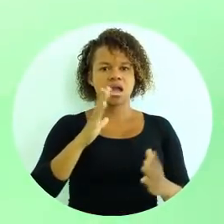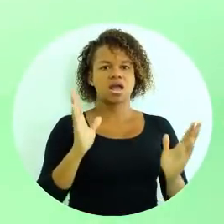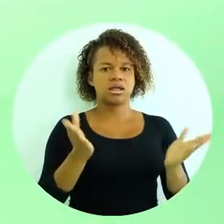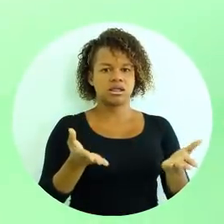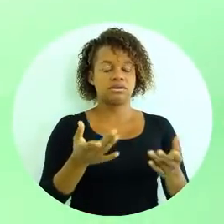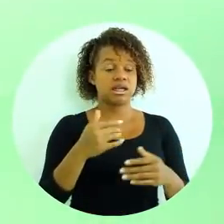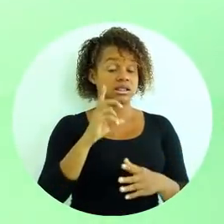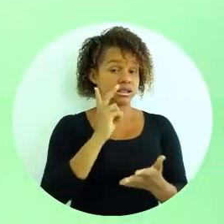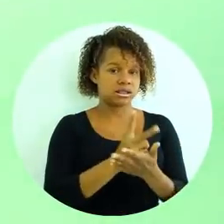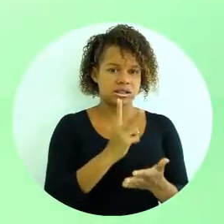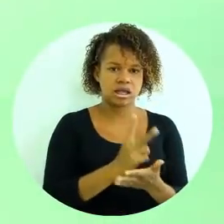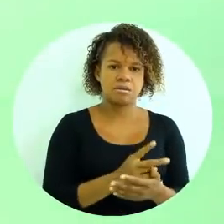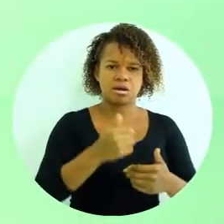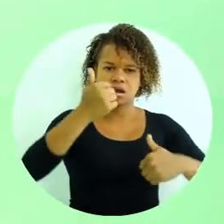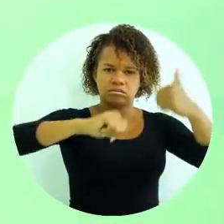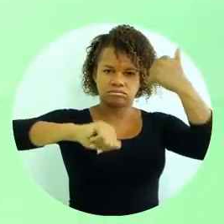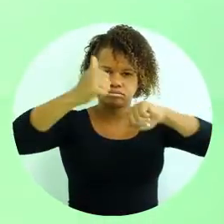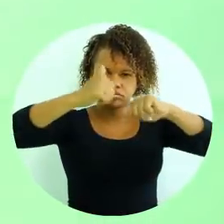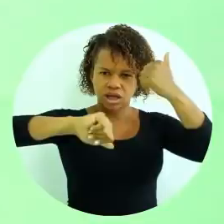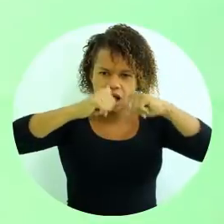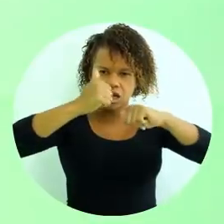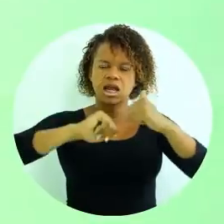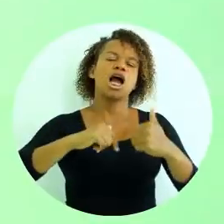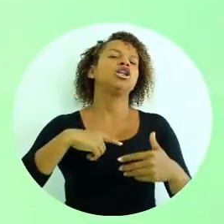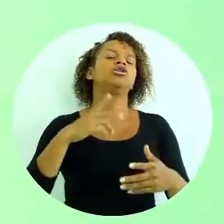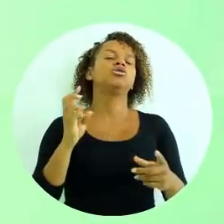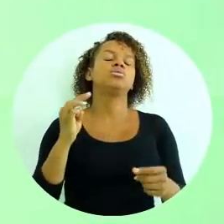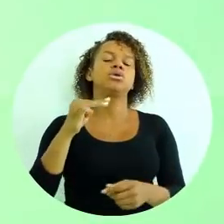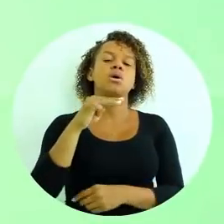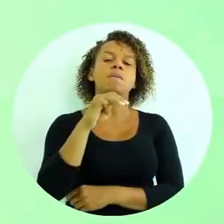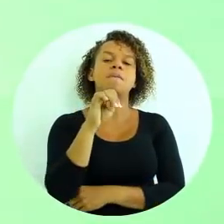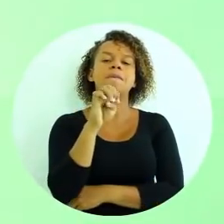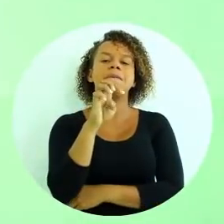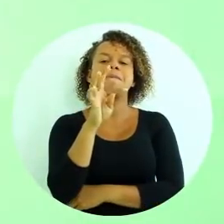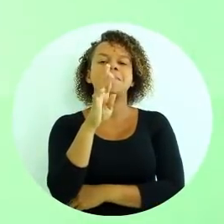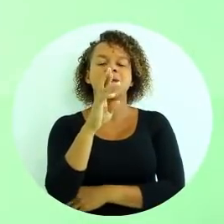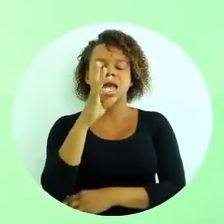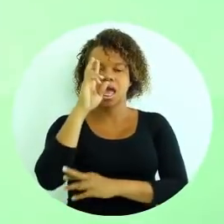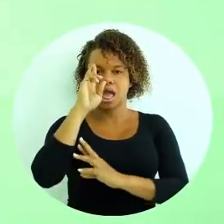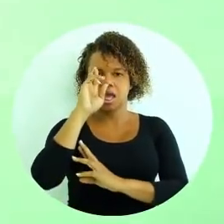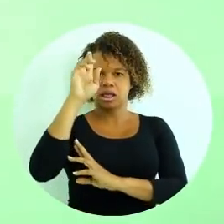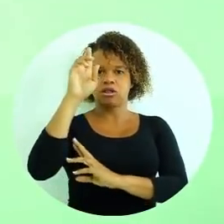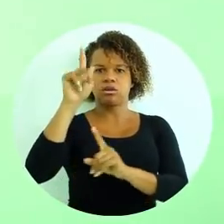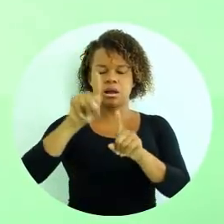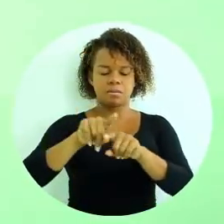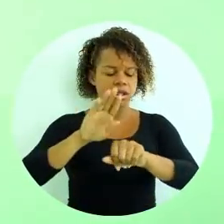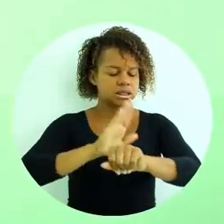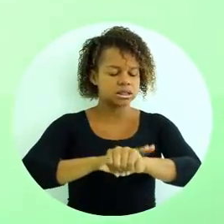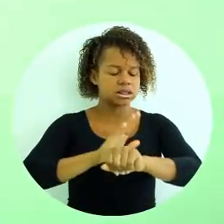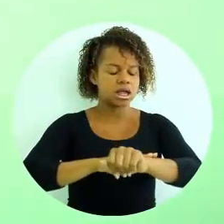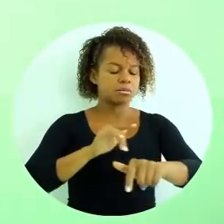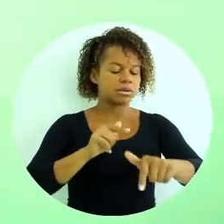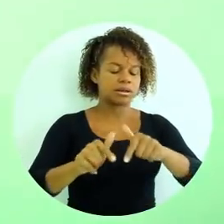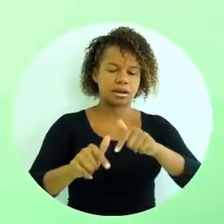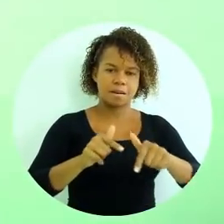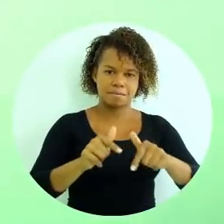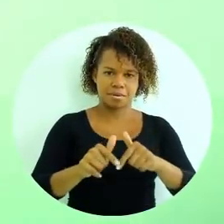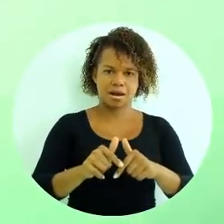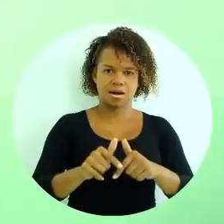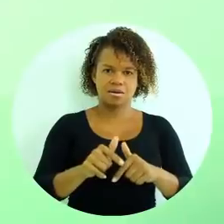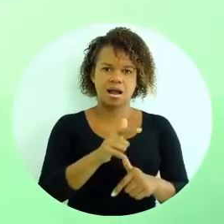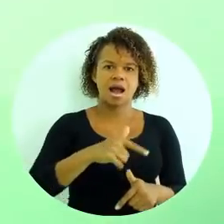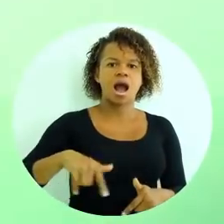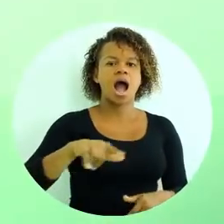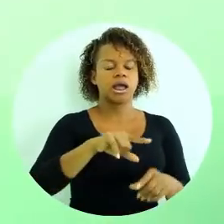profissional, ele vai ser sempre avaliado por seus méritos e também pelo seu